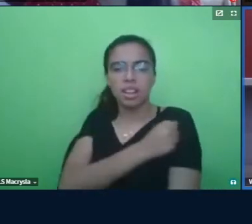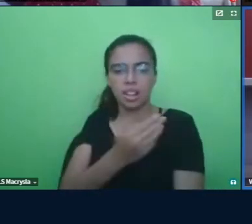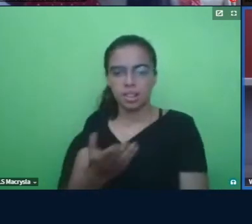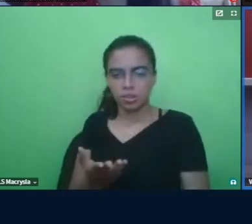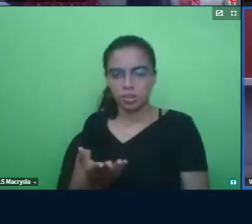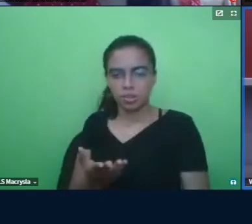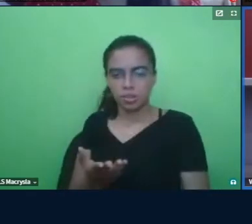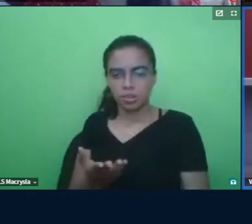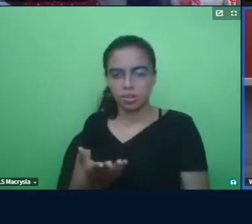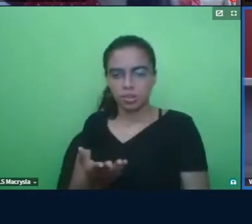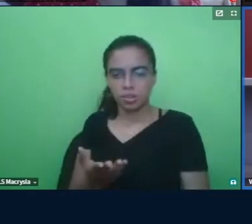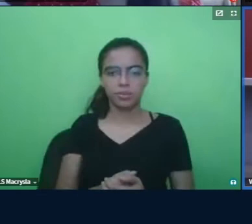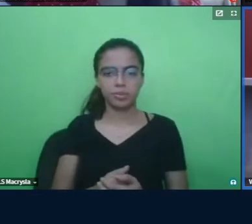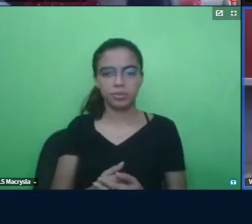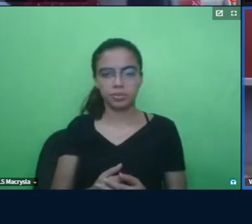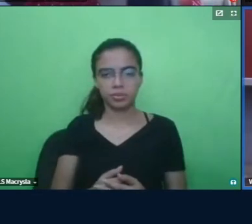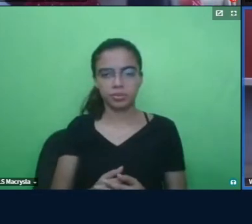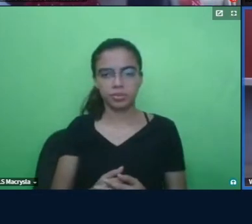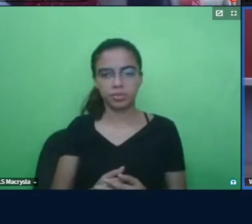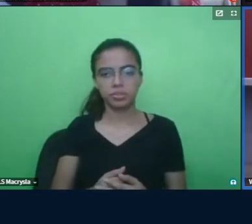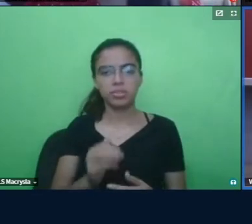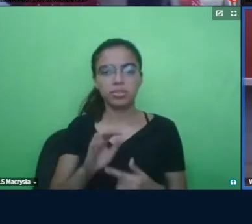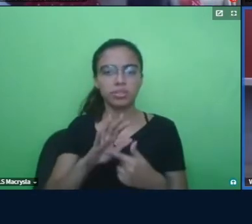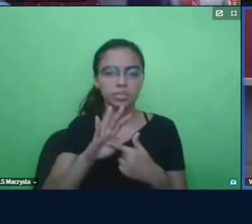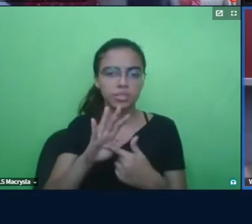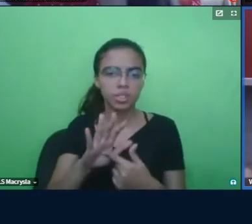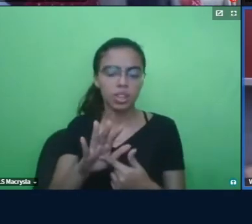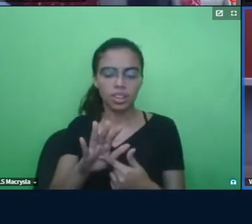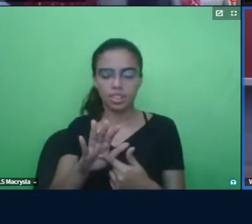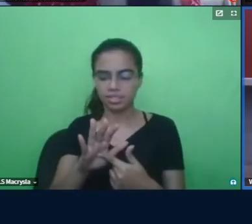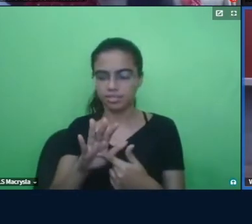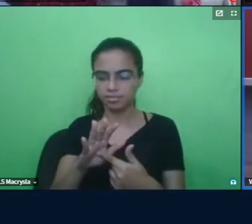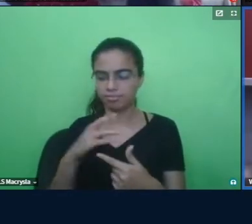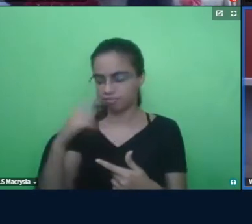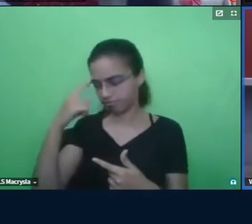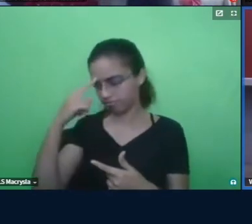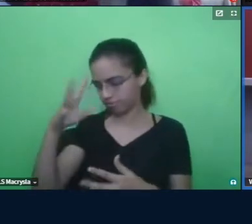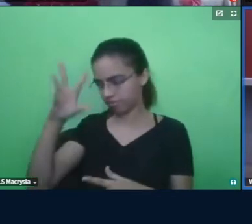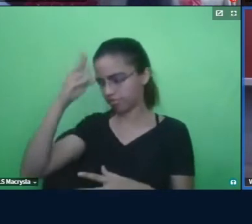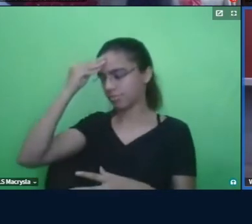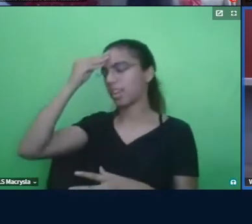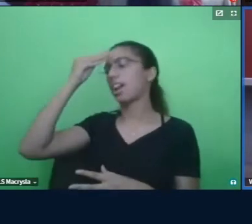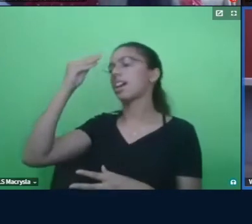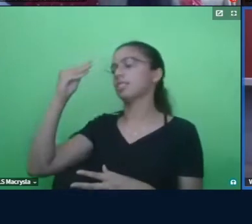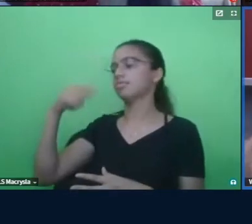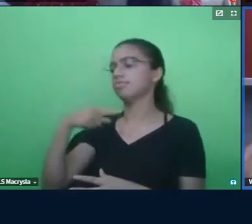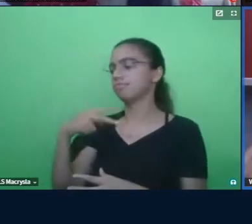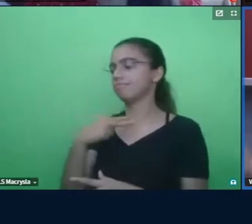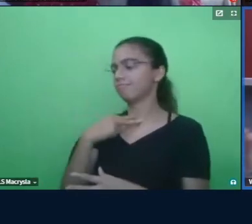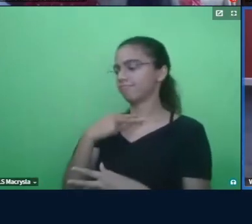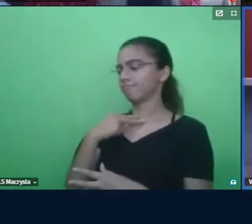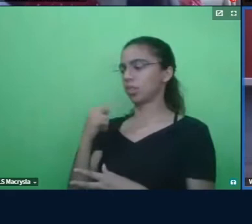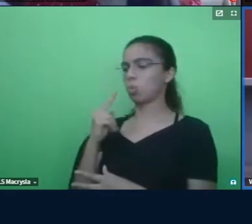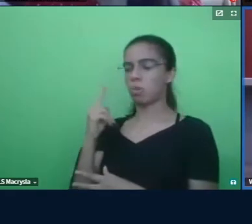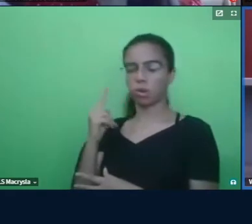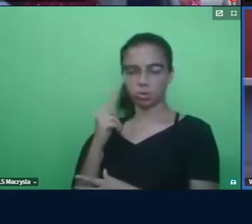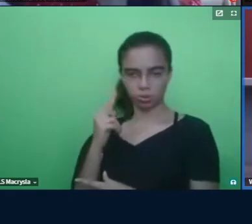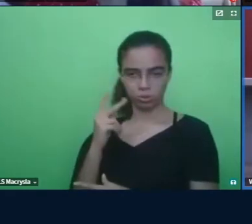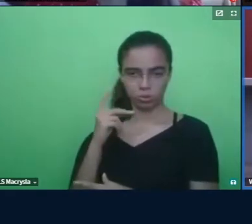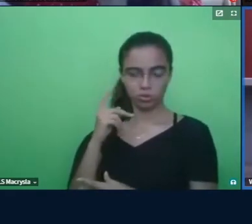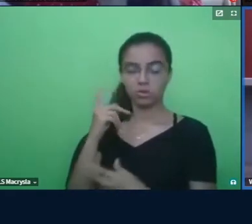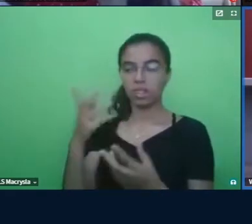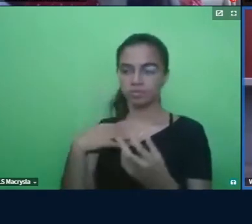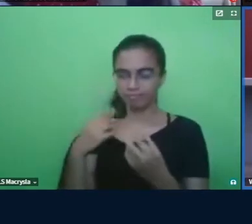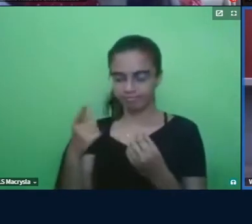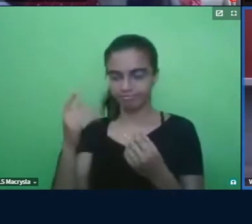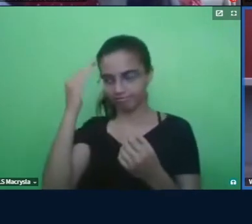determinados comportamentos que fazem com que a questão não possa mais acontecer, porque a pessoa já não está mais em equilíbrio mental, não sei se seria bem